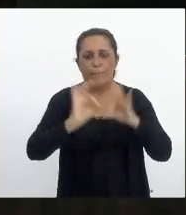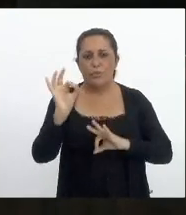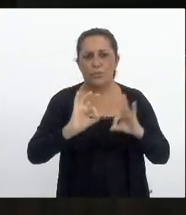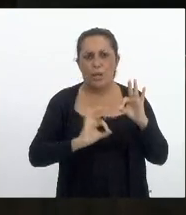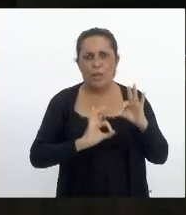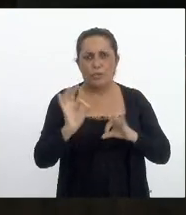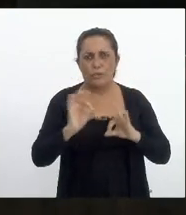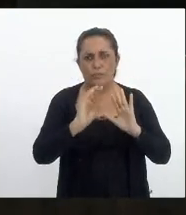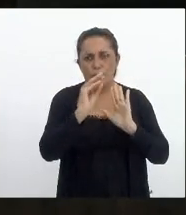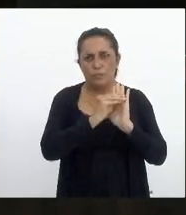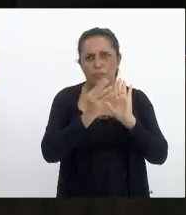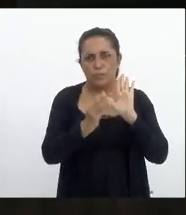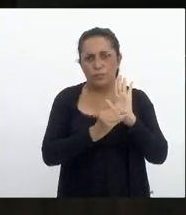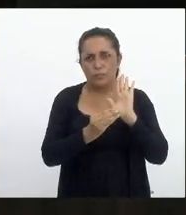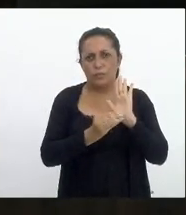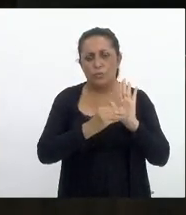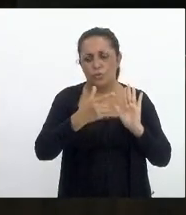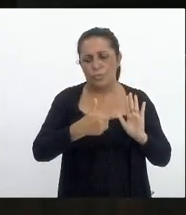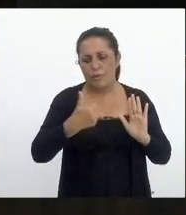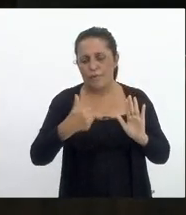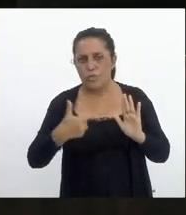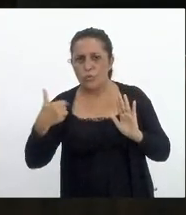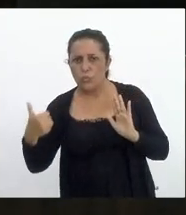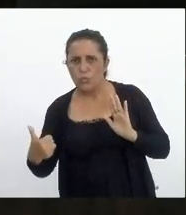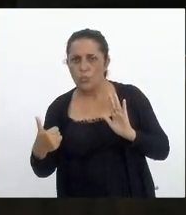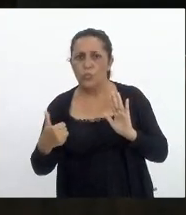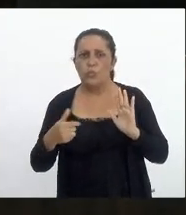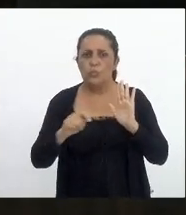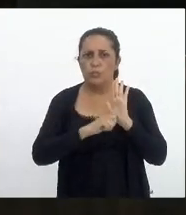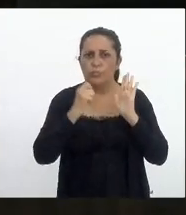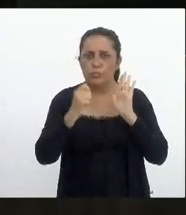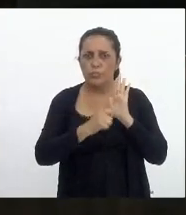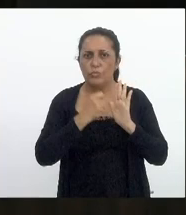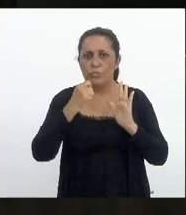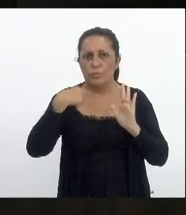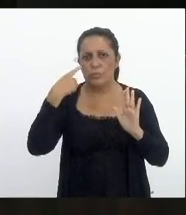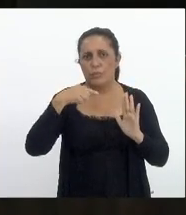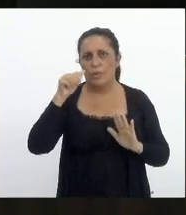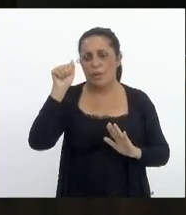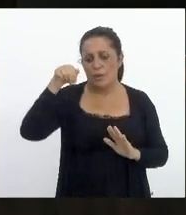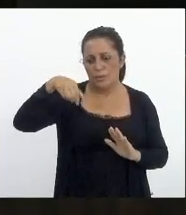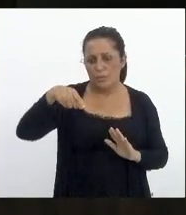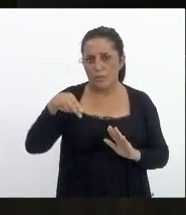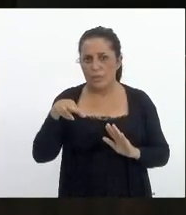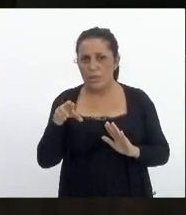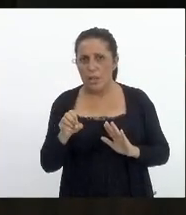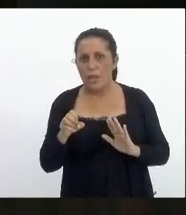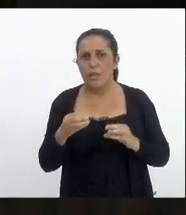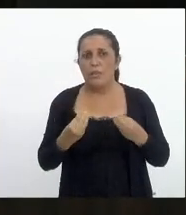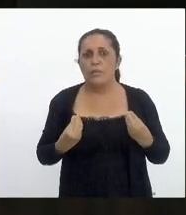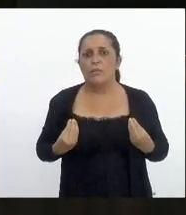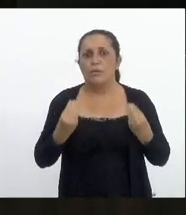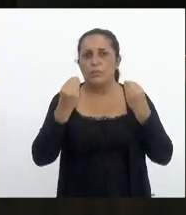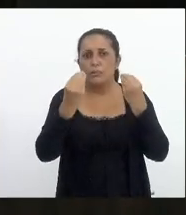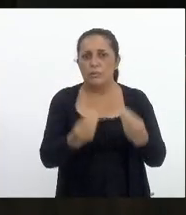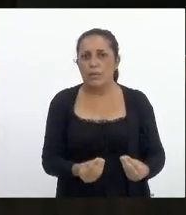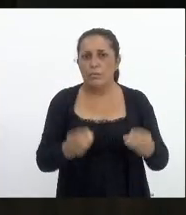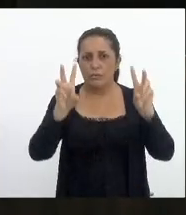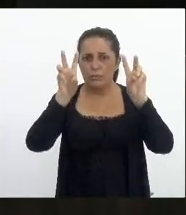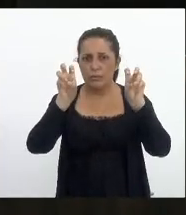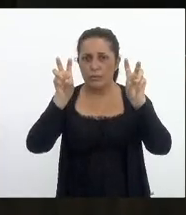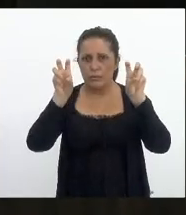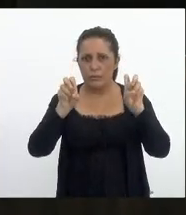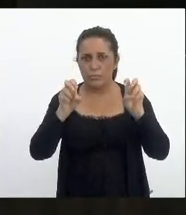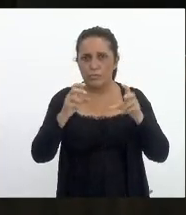de 2021 de autoria do deputado André Correia que concede o título de benemérito do estado do Rio de